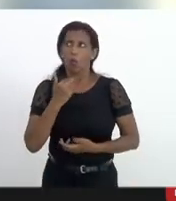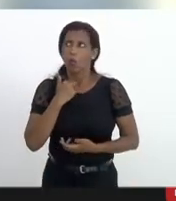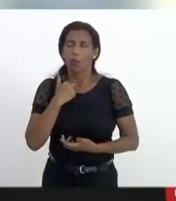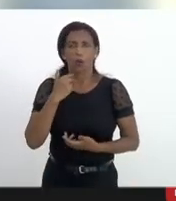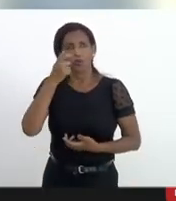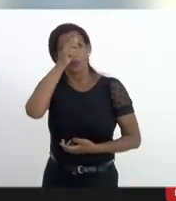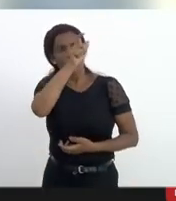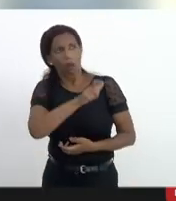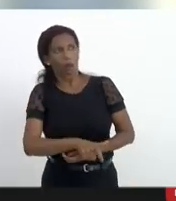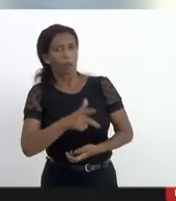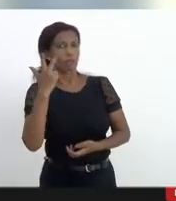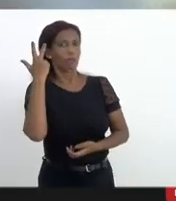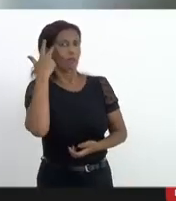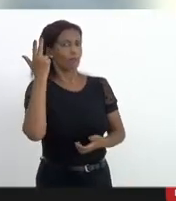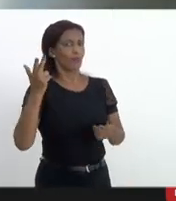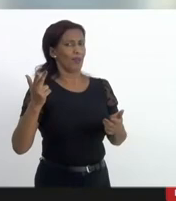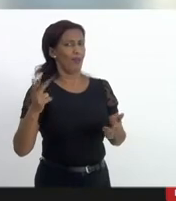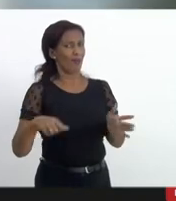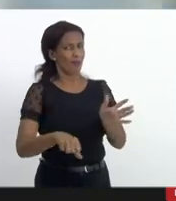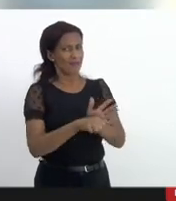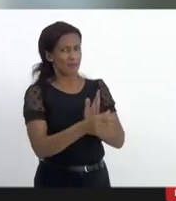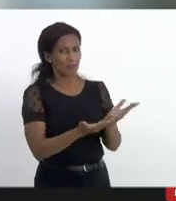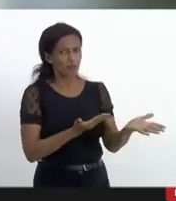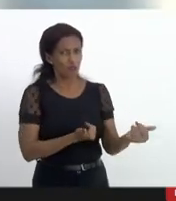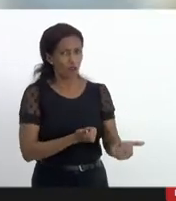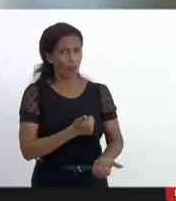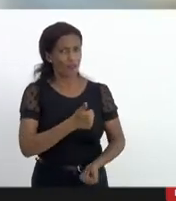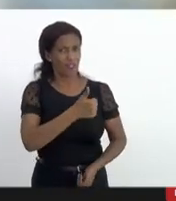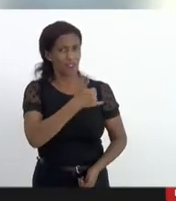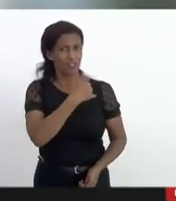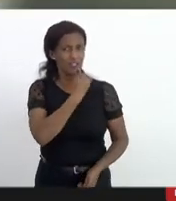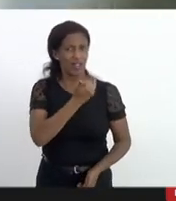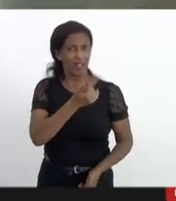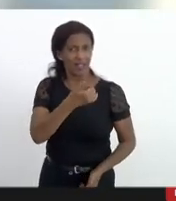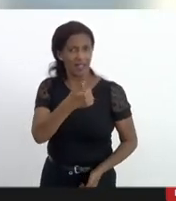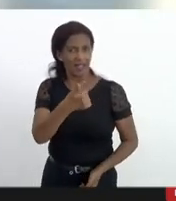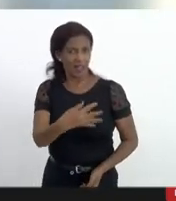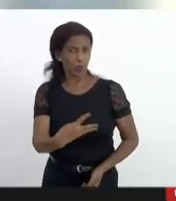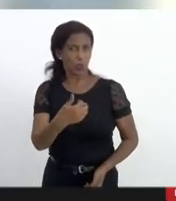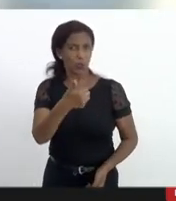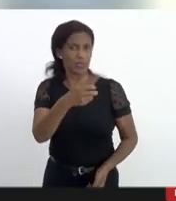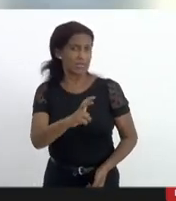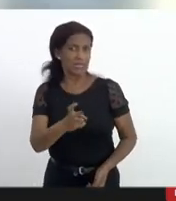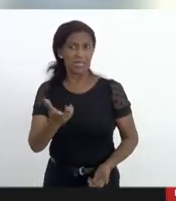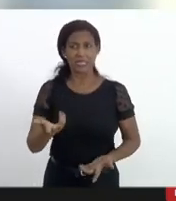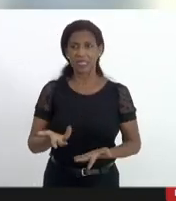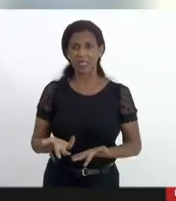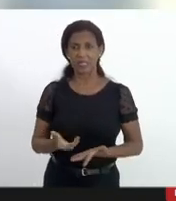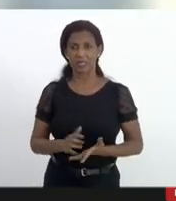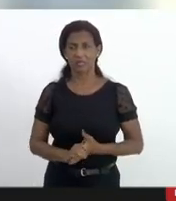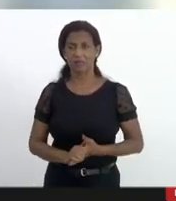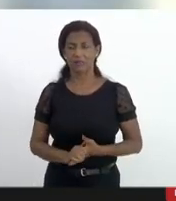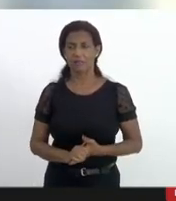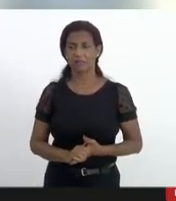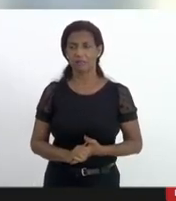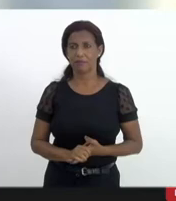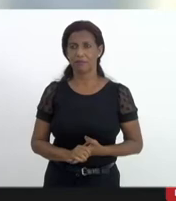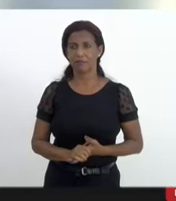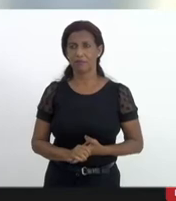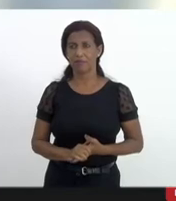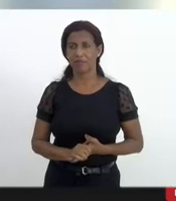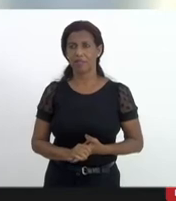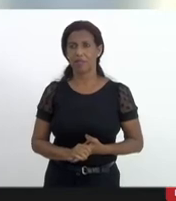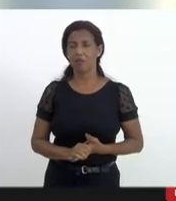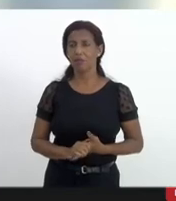podemos naturalizar essa figura do criminoso de jovem de 14, 15, 16 anos com um fuzil de assalto na mão descalço sem